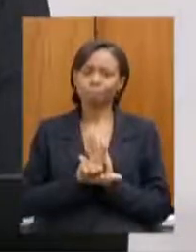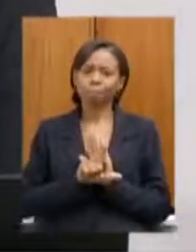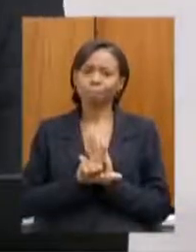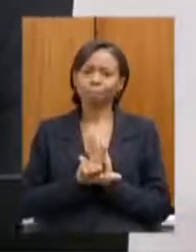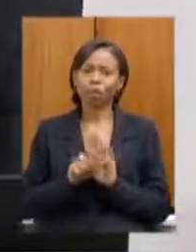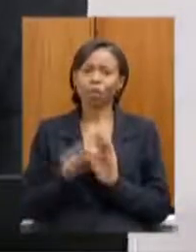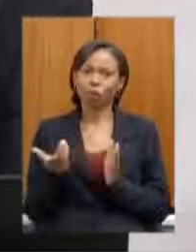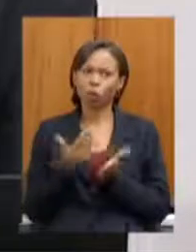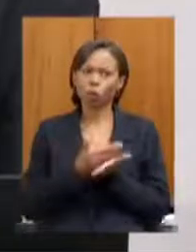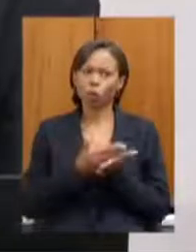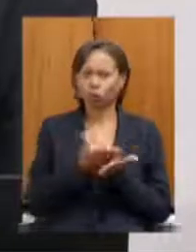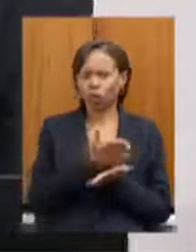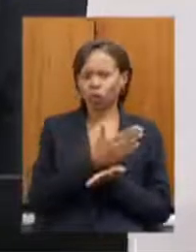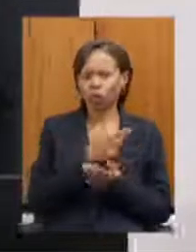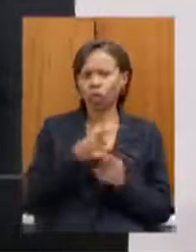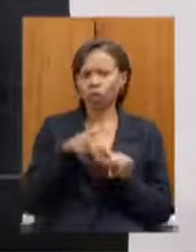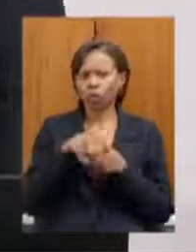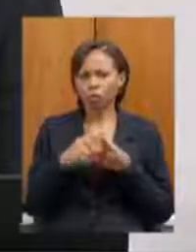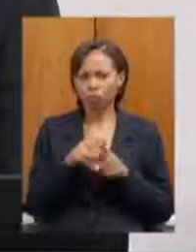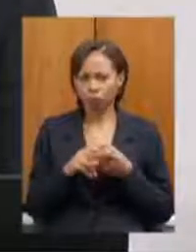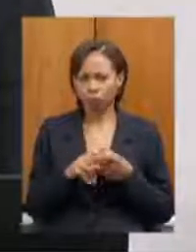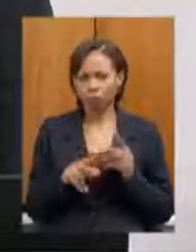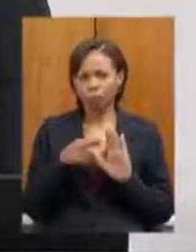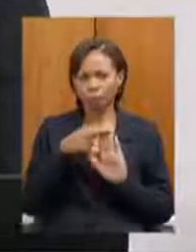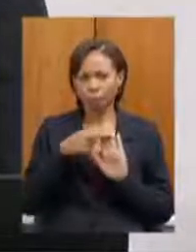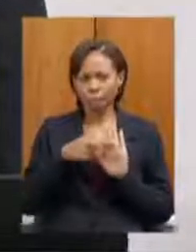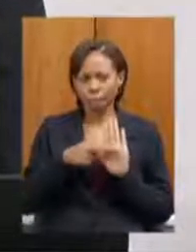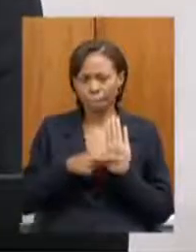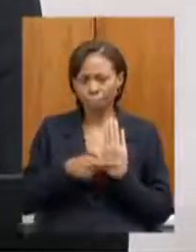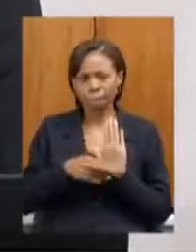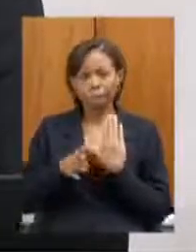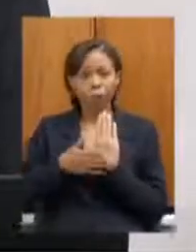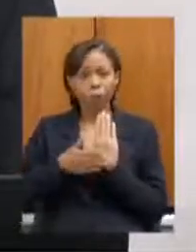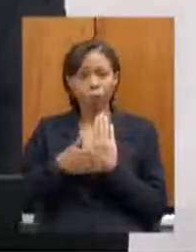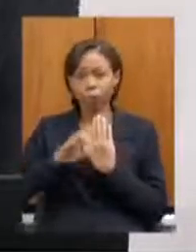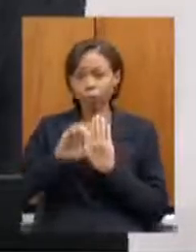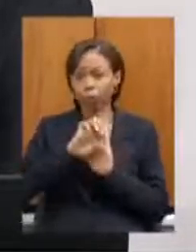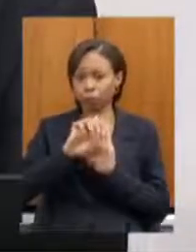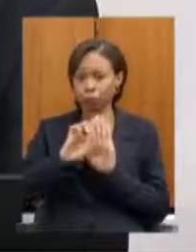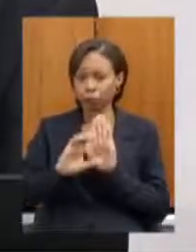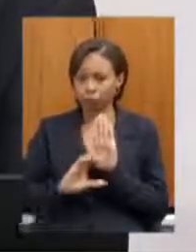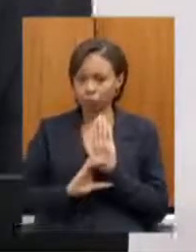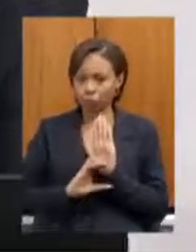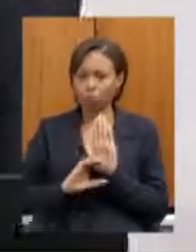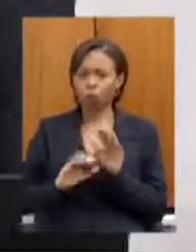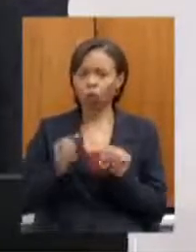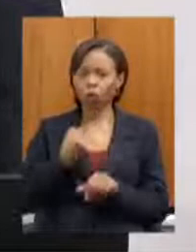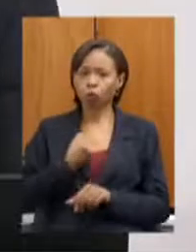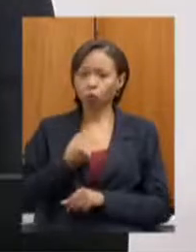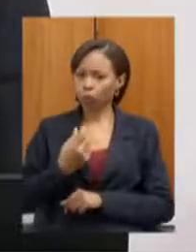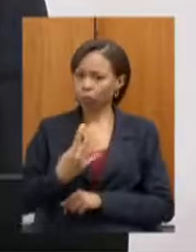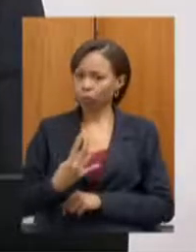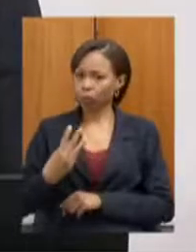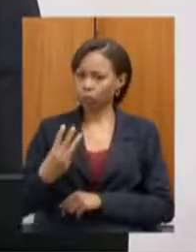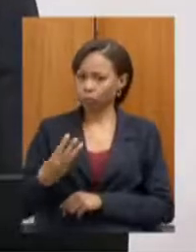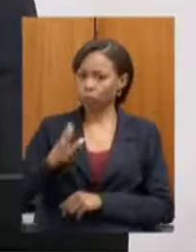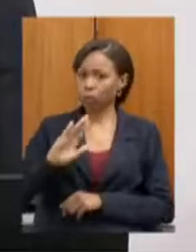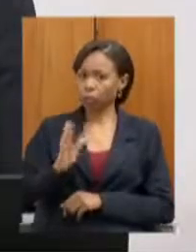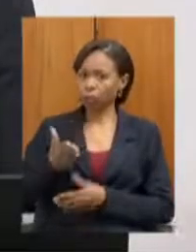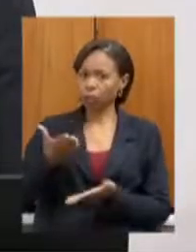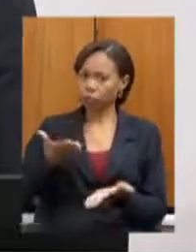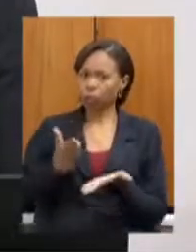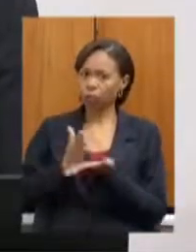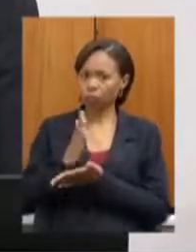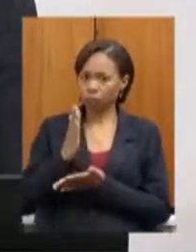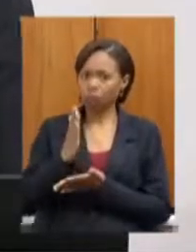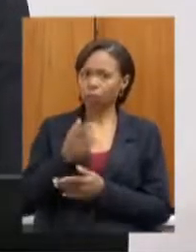regulamentação da proposta de emenda à Constituição 43, aprovada em primeiro